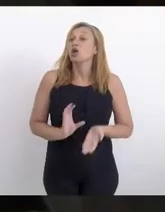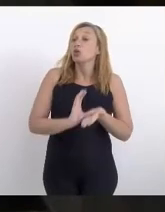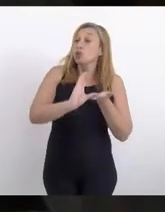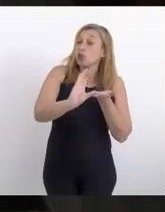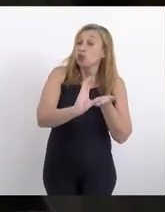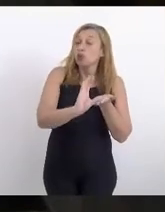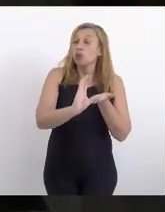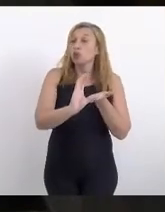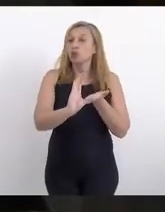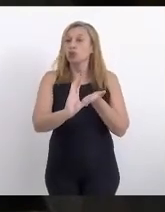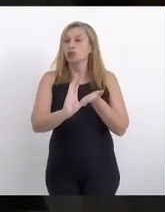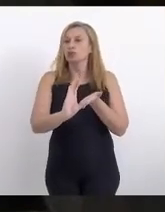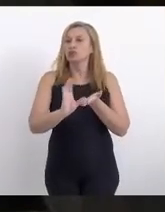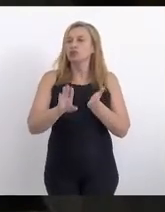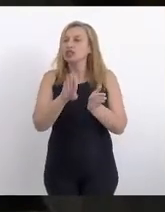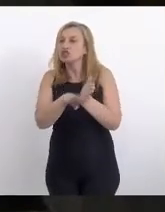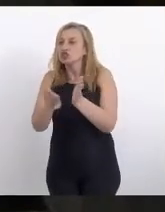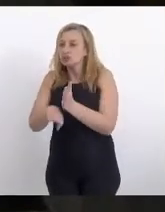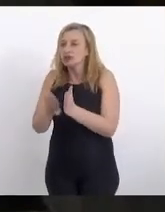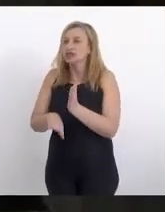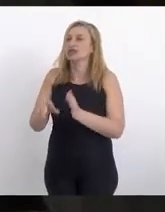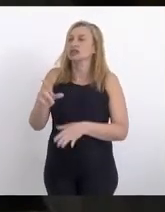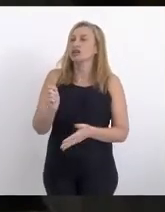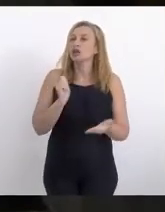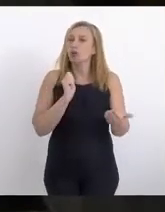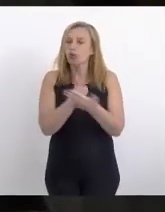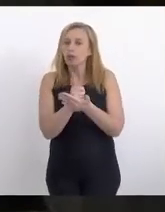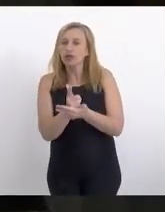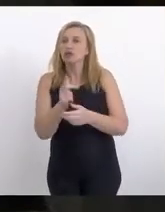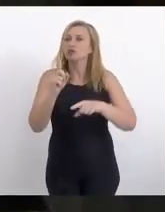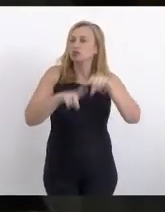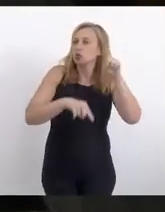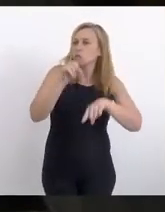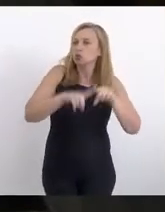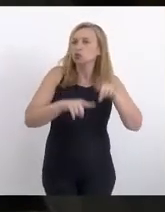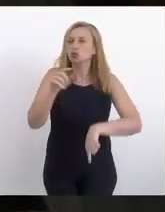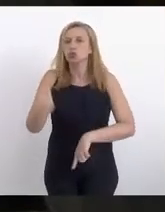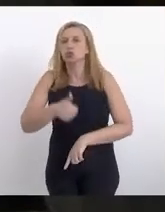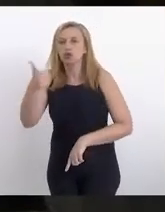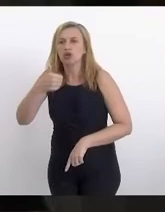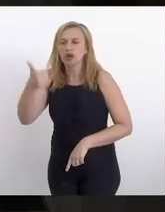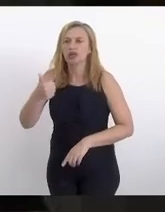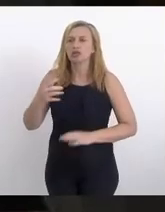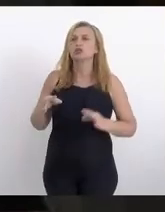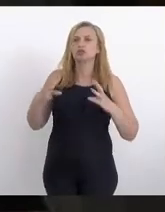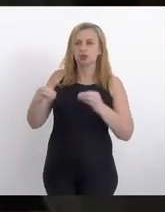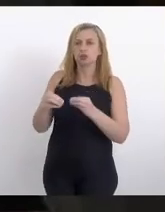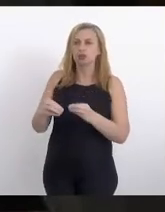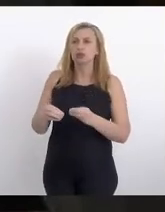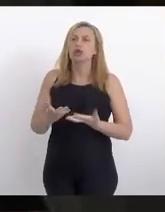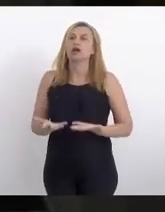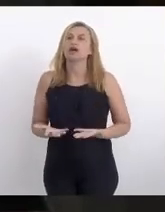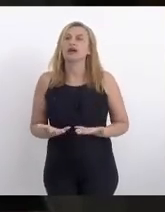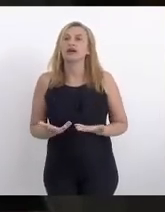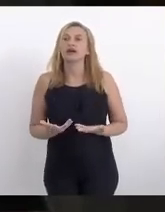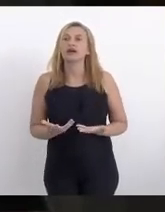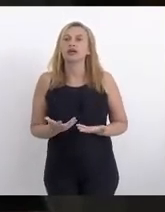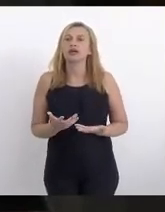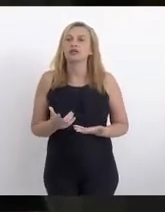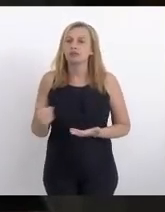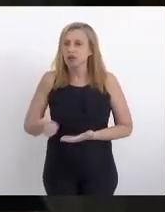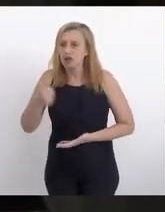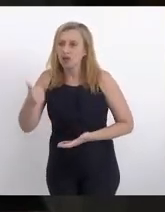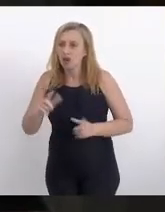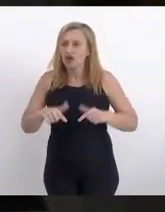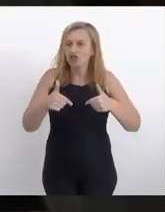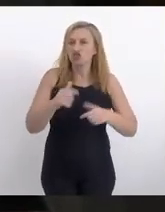mitigar as despesas que fizeram, comprando equipamentos, melhorando os seus pacotes de dados, enfim, para navegar melhor